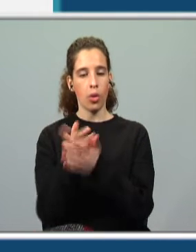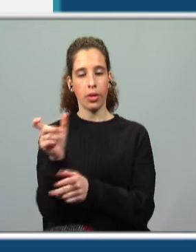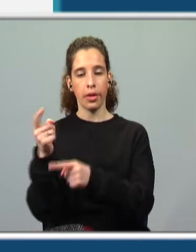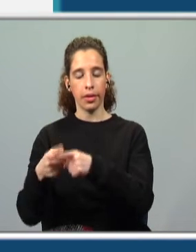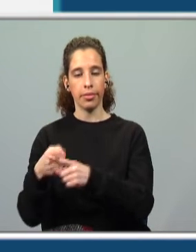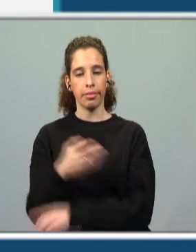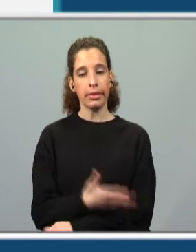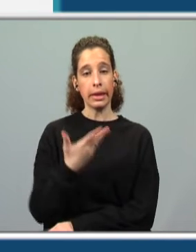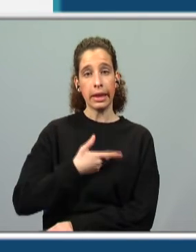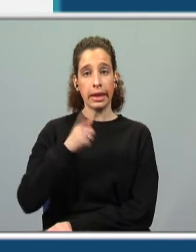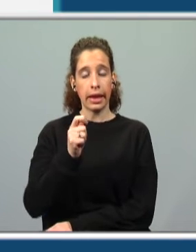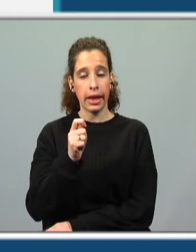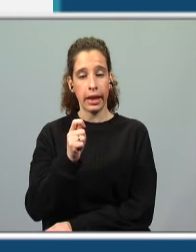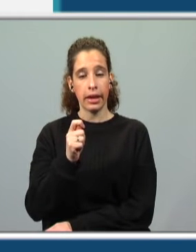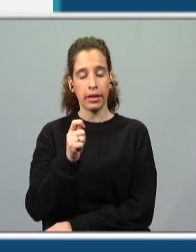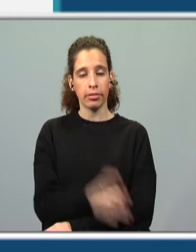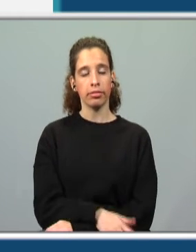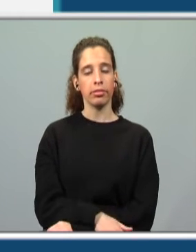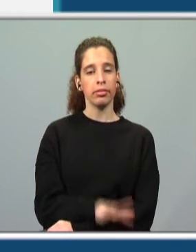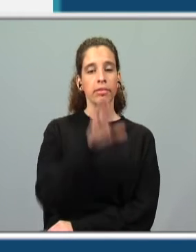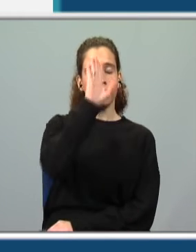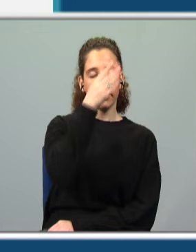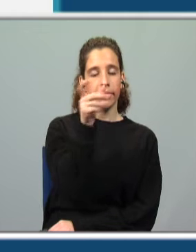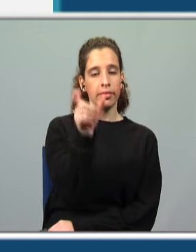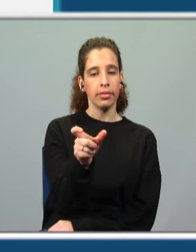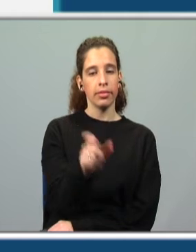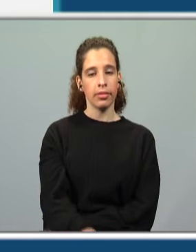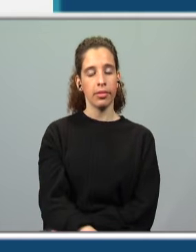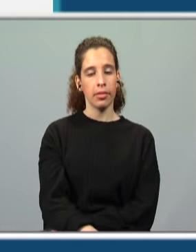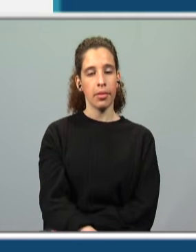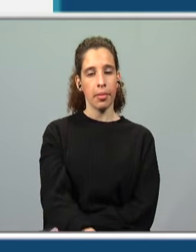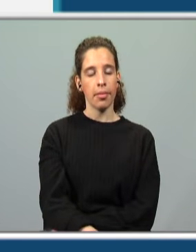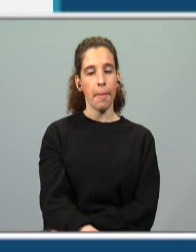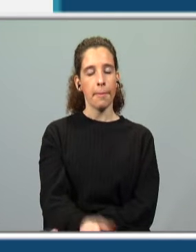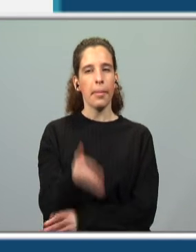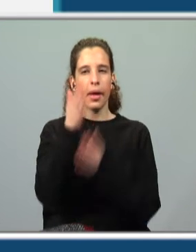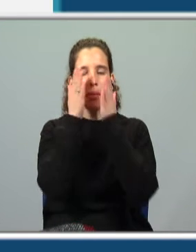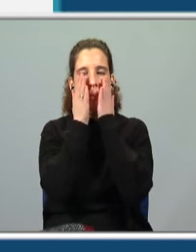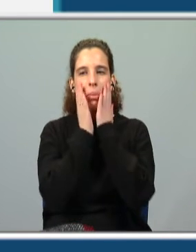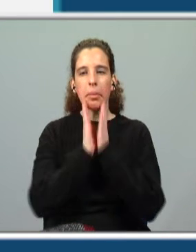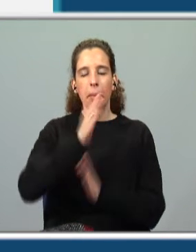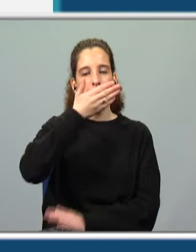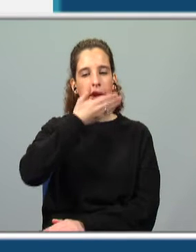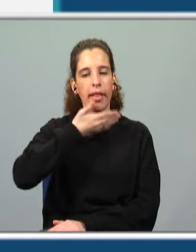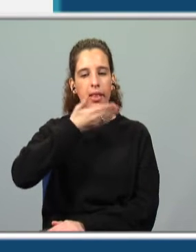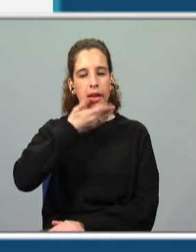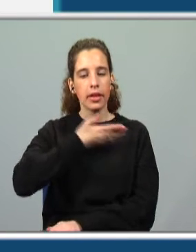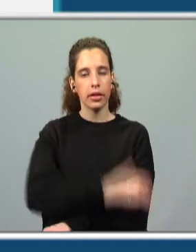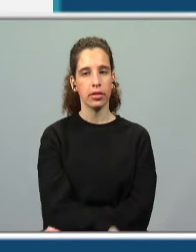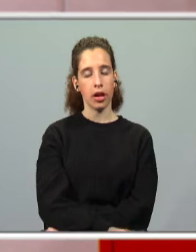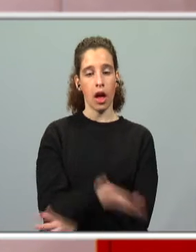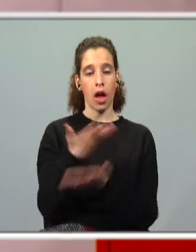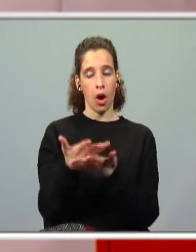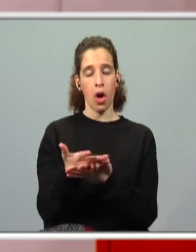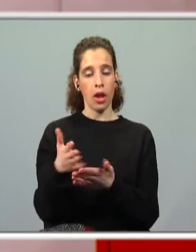sílaba, o D. Já sabemos que a palavra é palidez. Agora, digam-me vocês, no